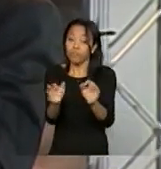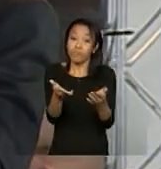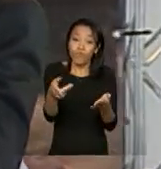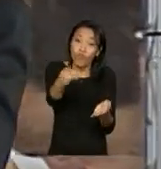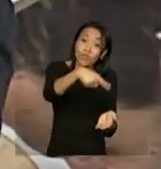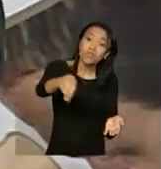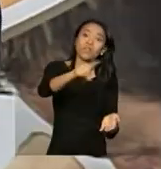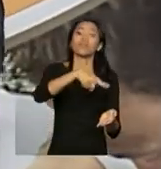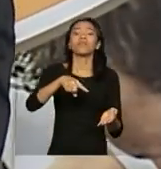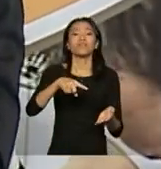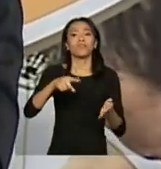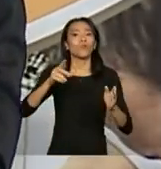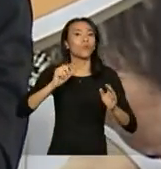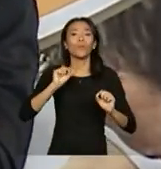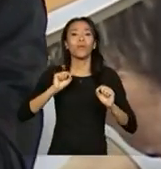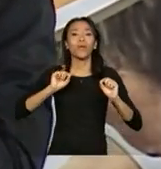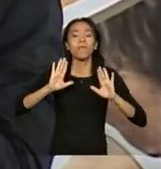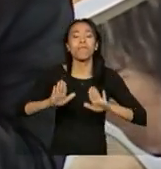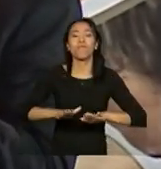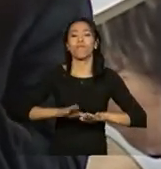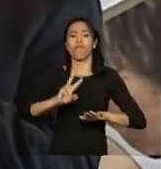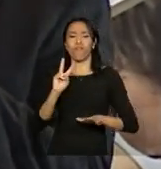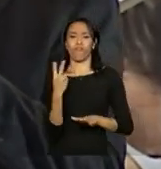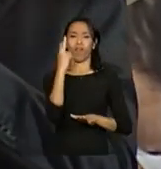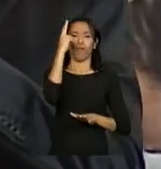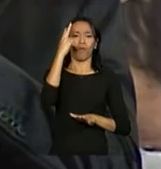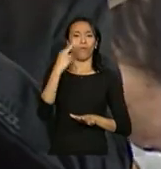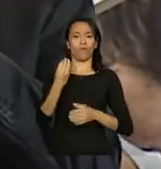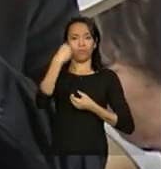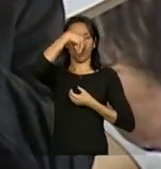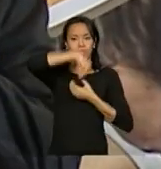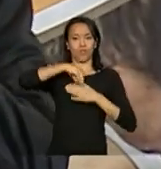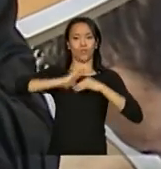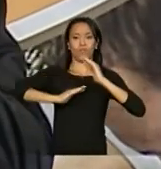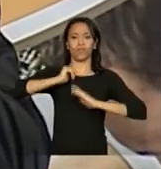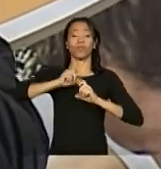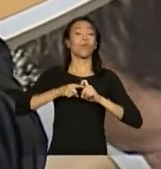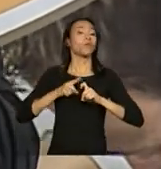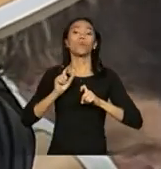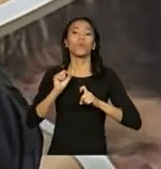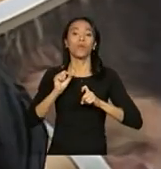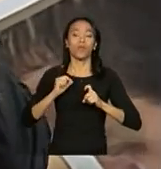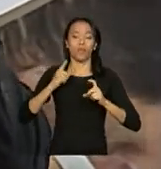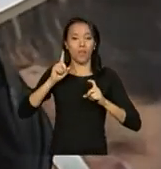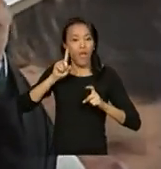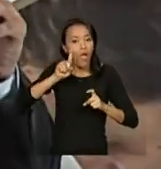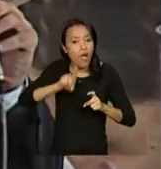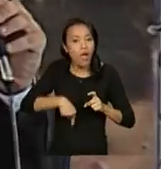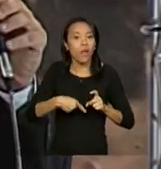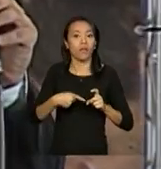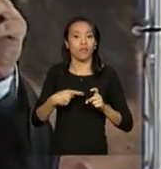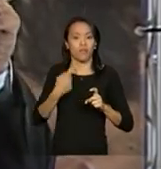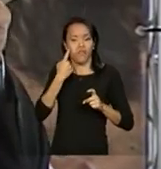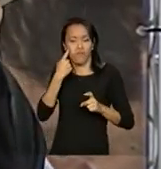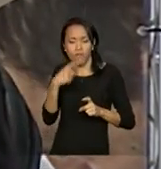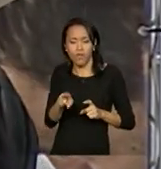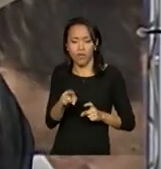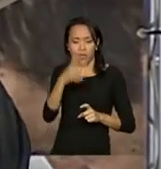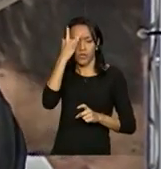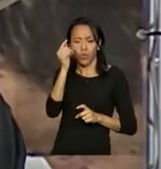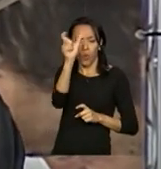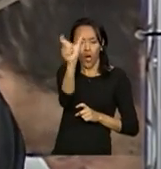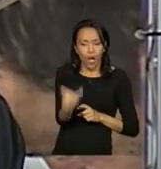aquilo que tem de mais valoroso no profissional médico, que é buscar diante do paciente,